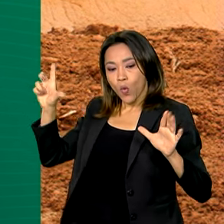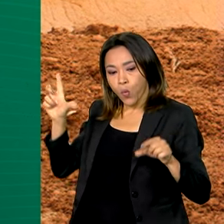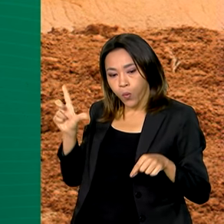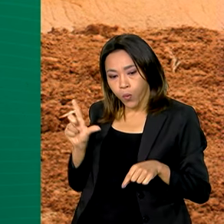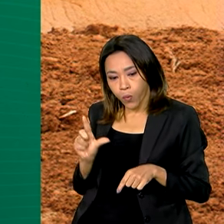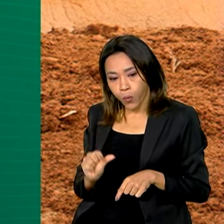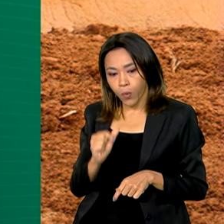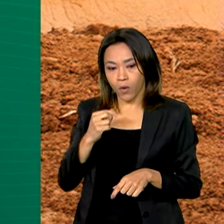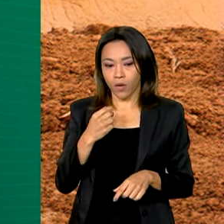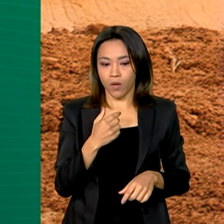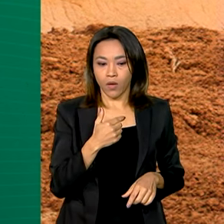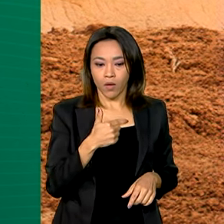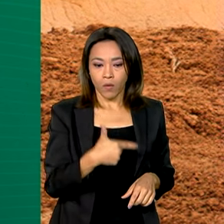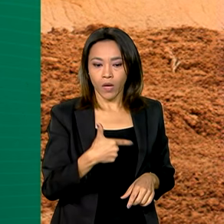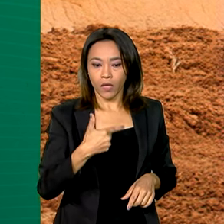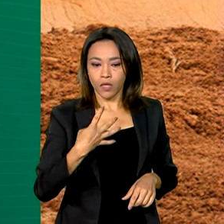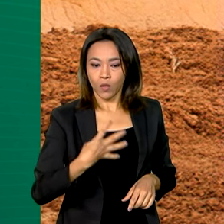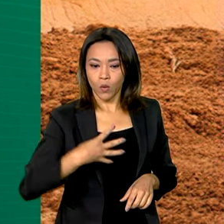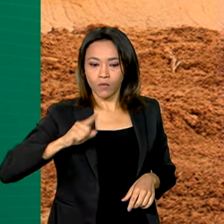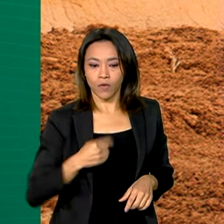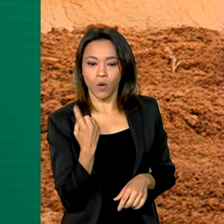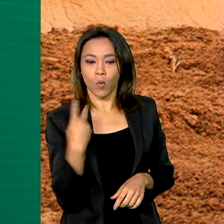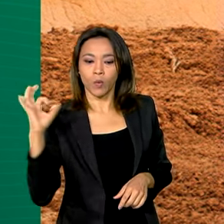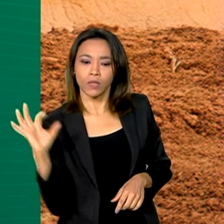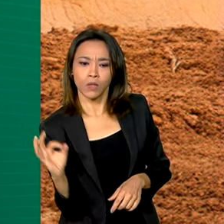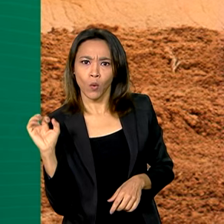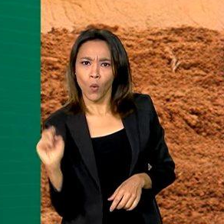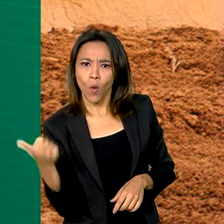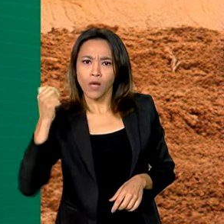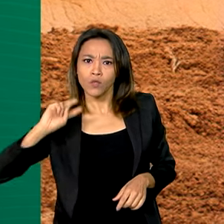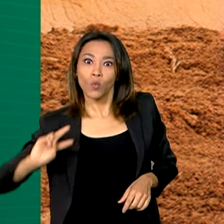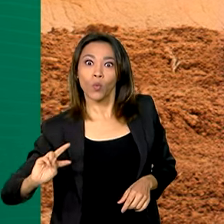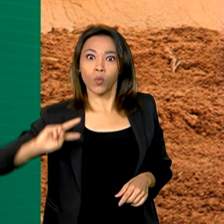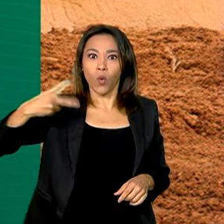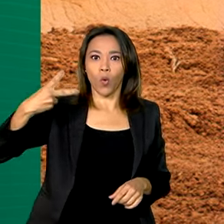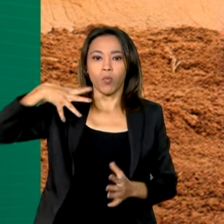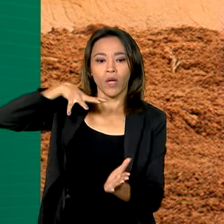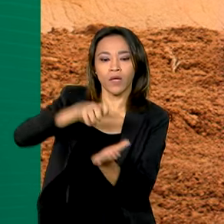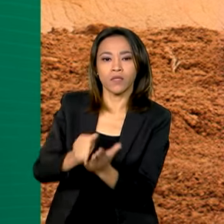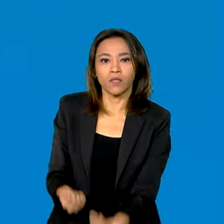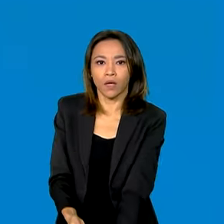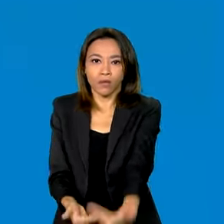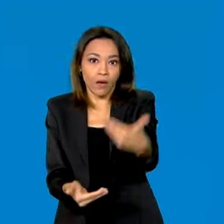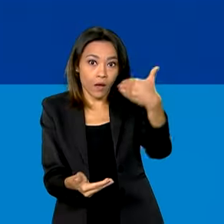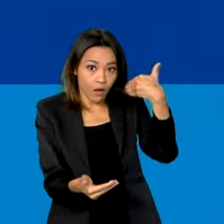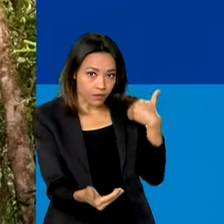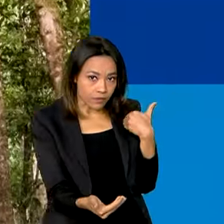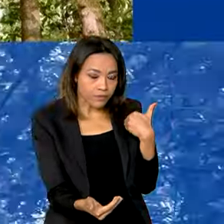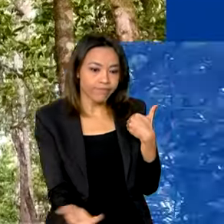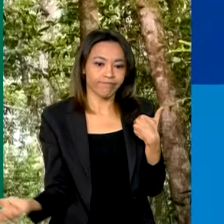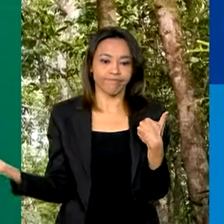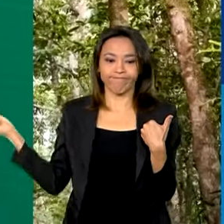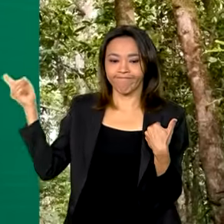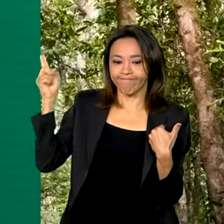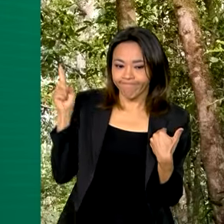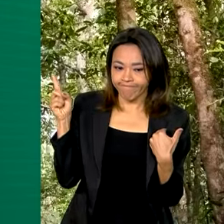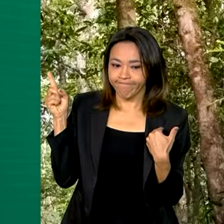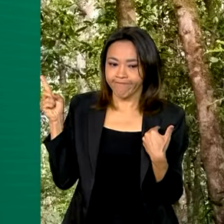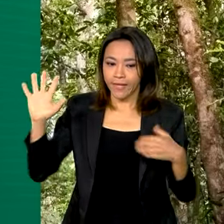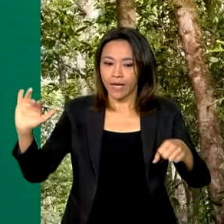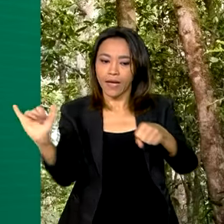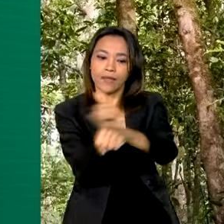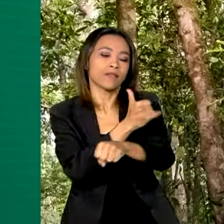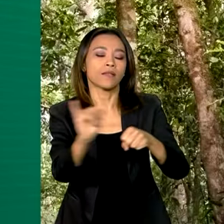,1%, quase o dobro do registrado em toda a Amazônia Legal. Entre as ações em curso para